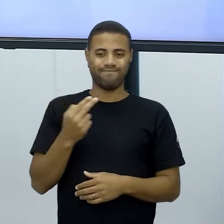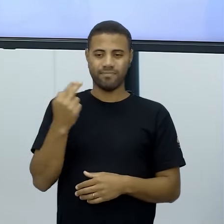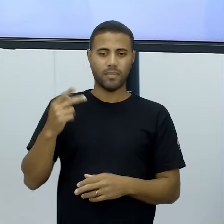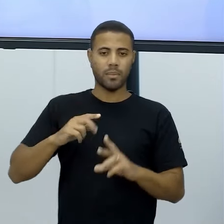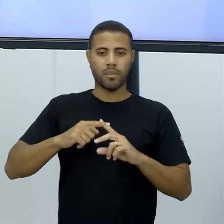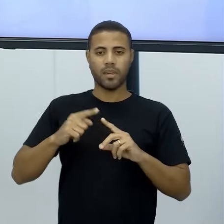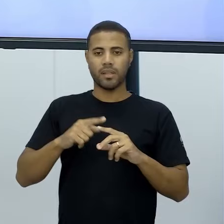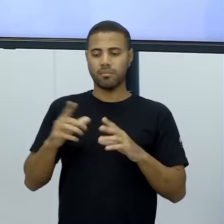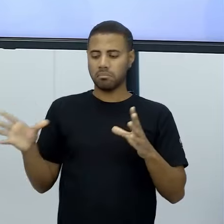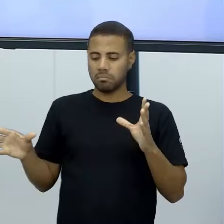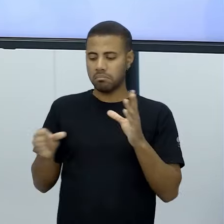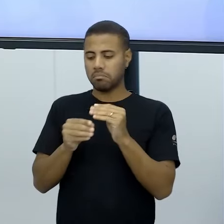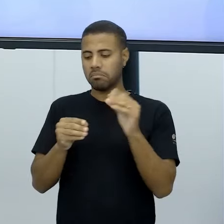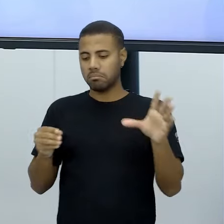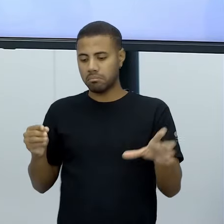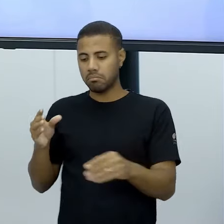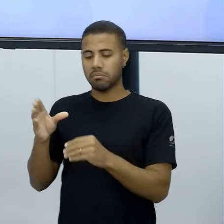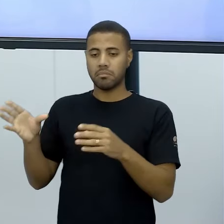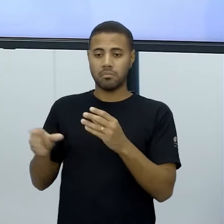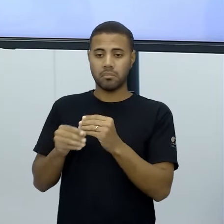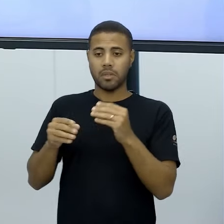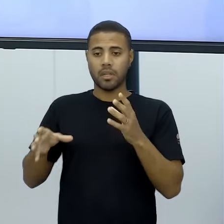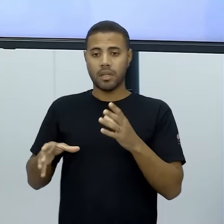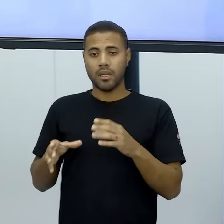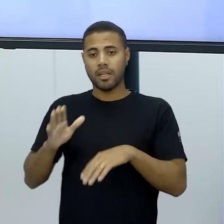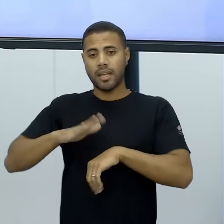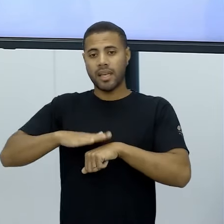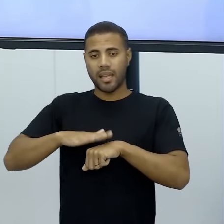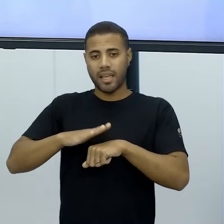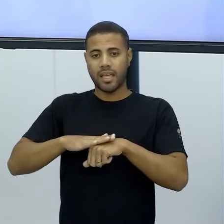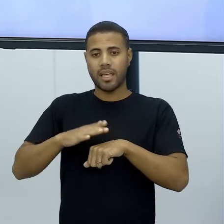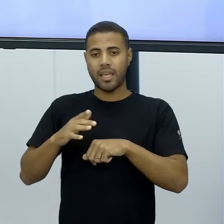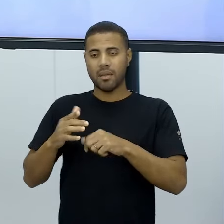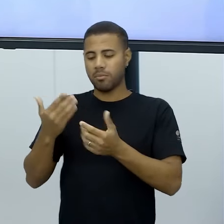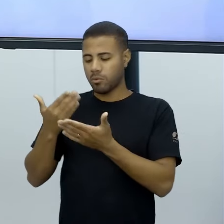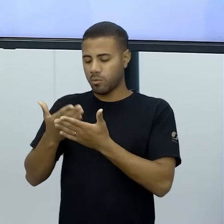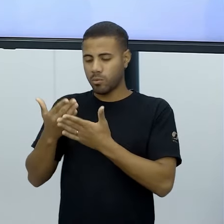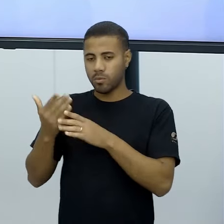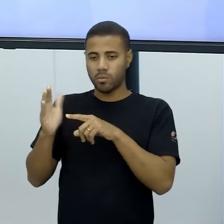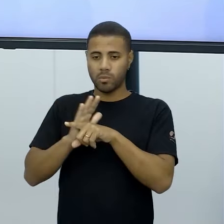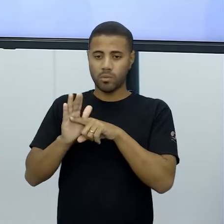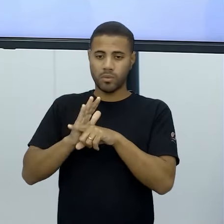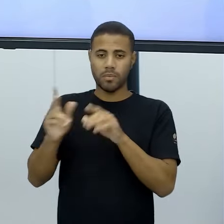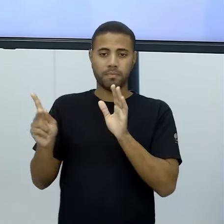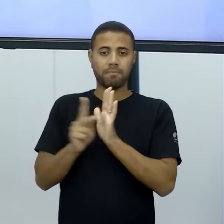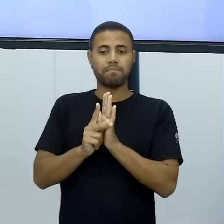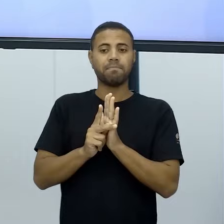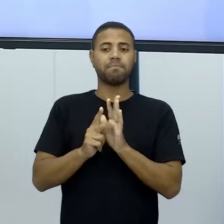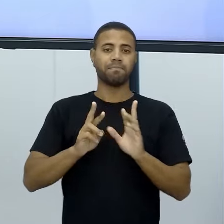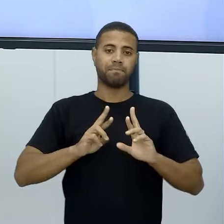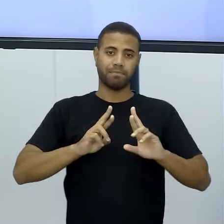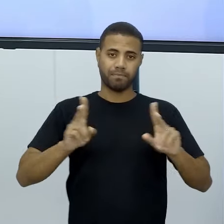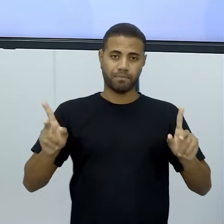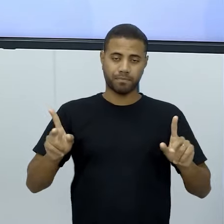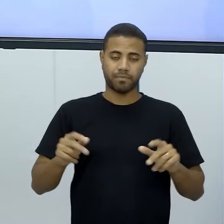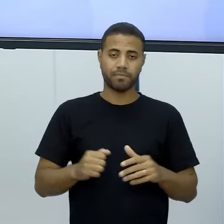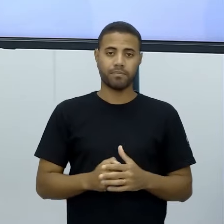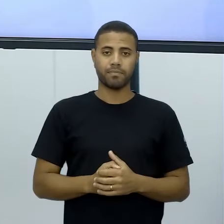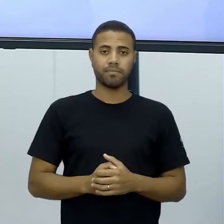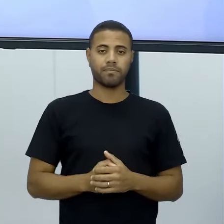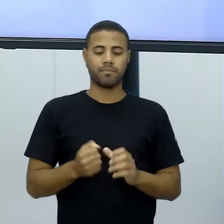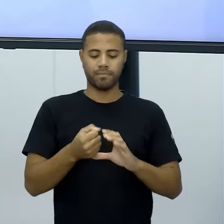conta aí da demanda de tempo, valores, enfim, estudos específicos. Então, tem muitas características aí,